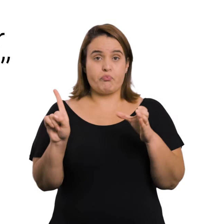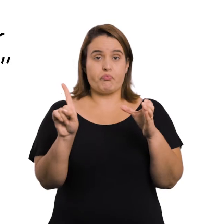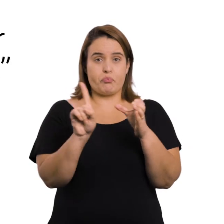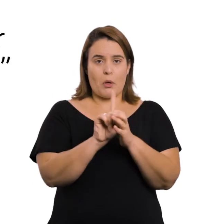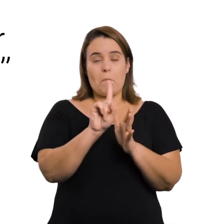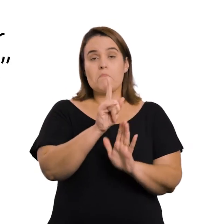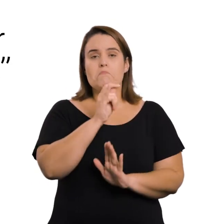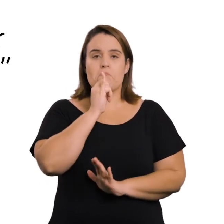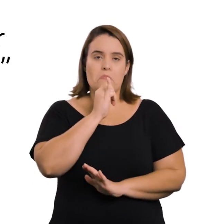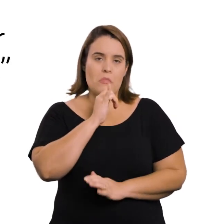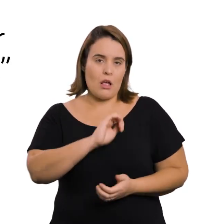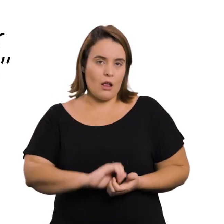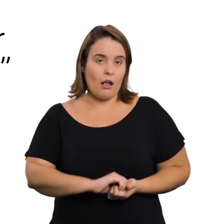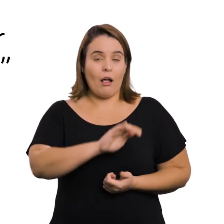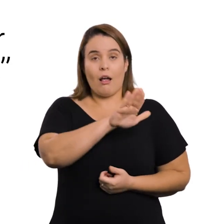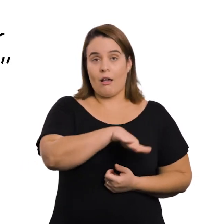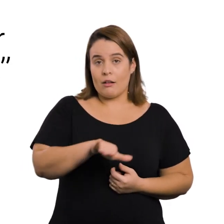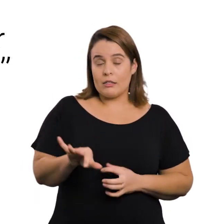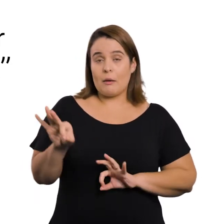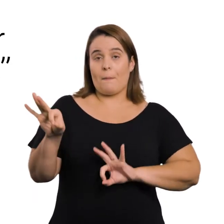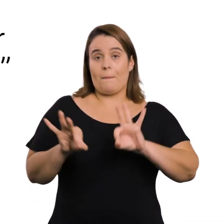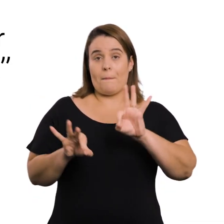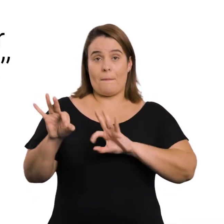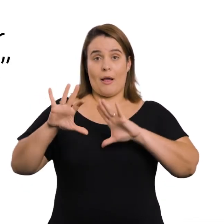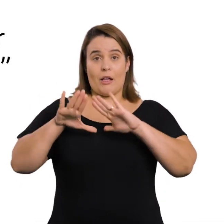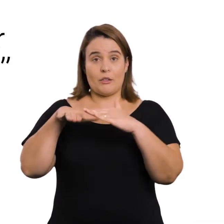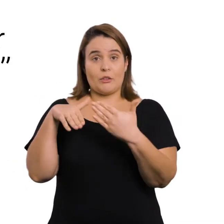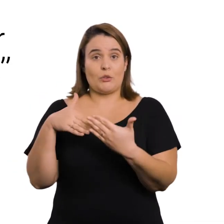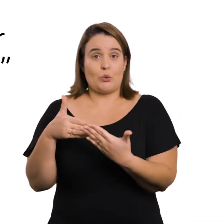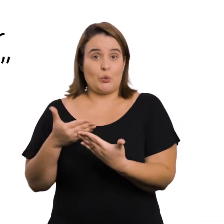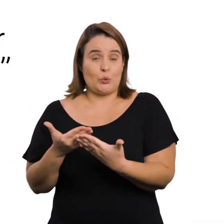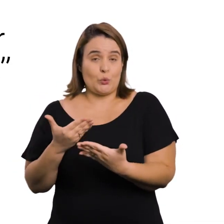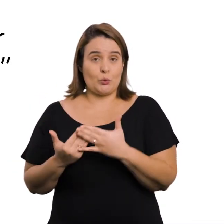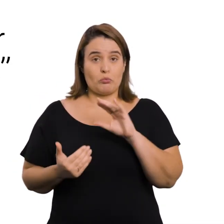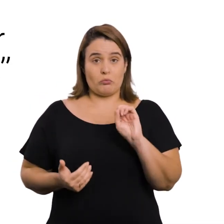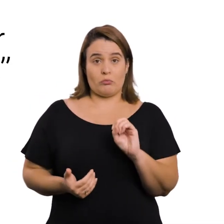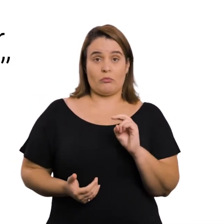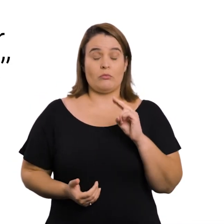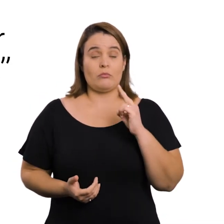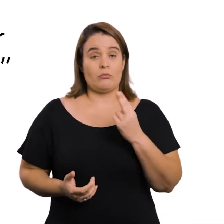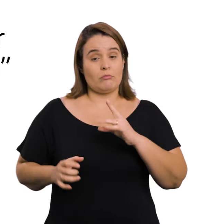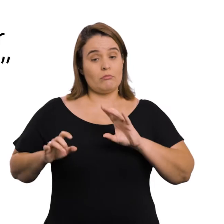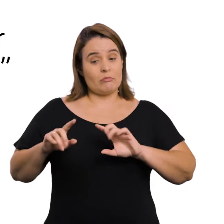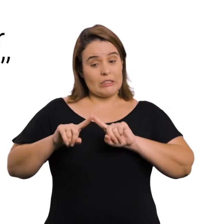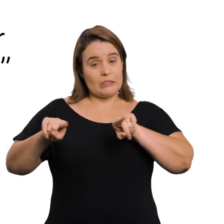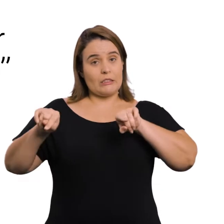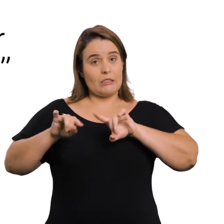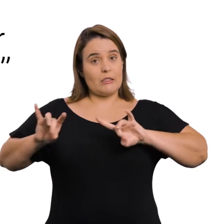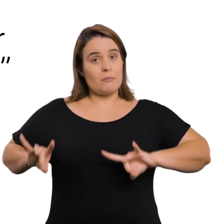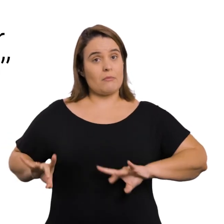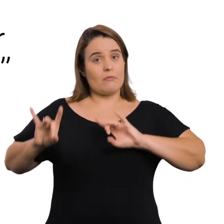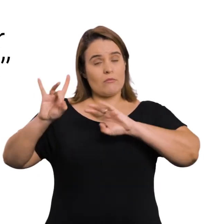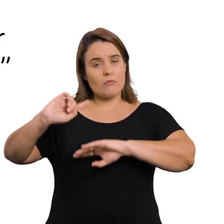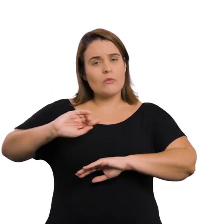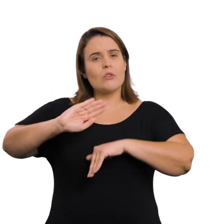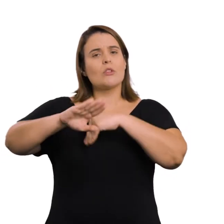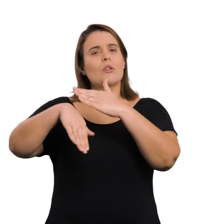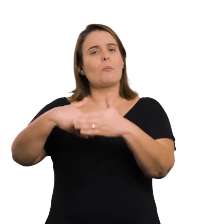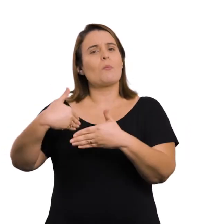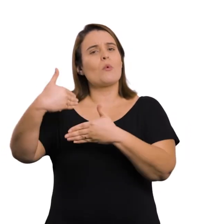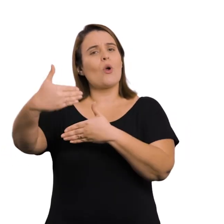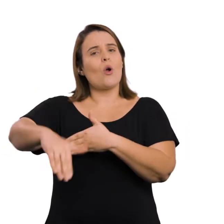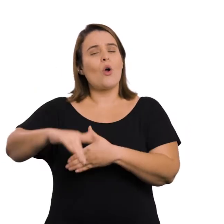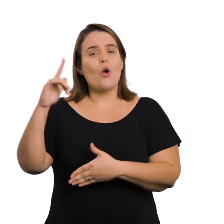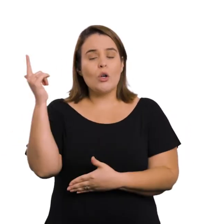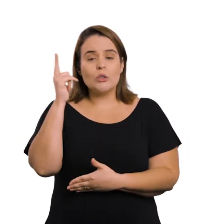parcial e condicional Por exemplo, as crianças se preparam em escolas ou classes especiais Para,